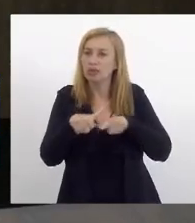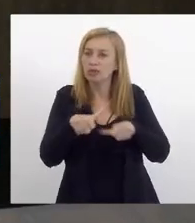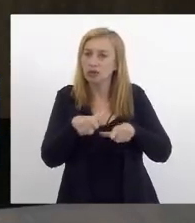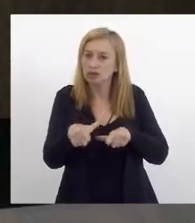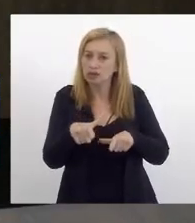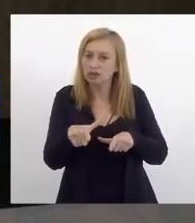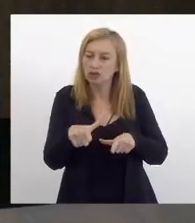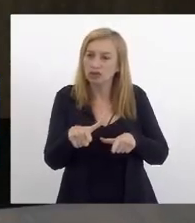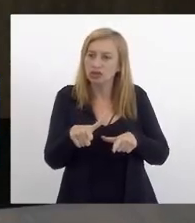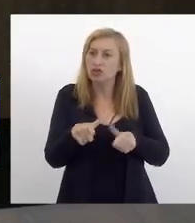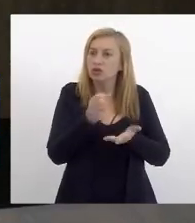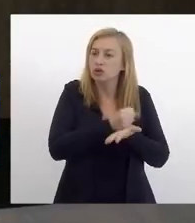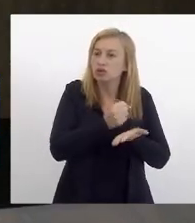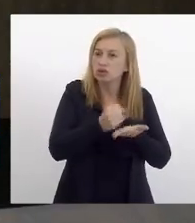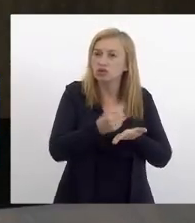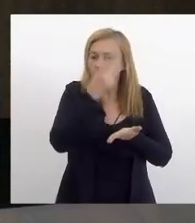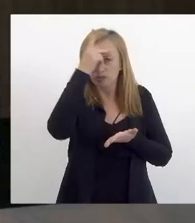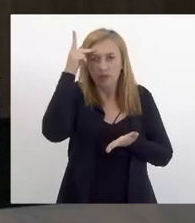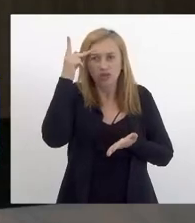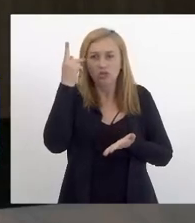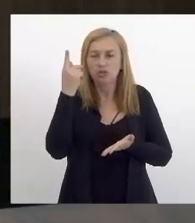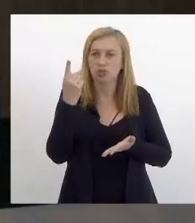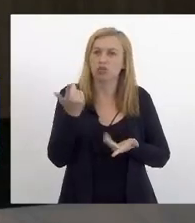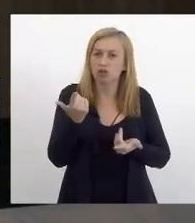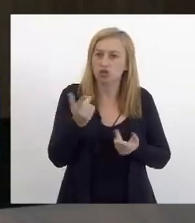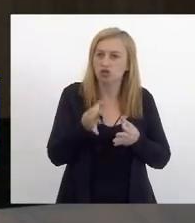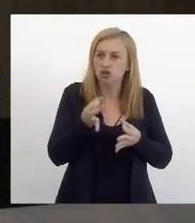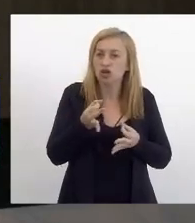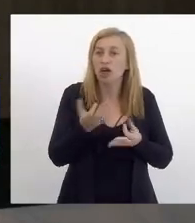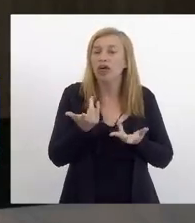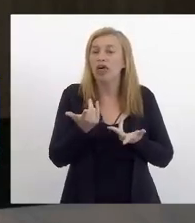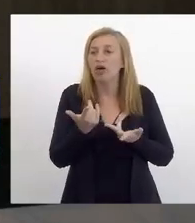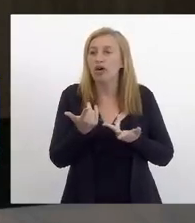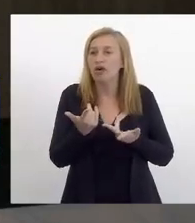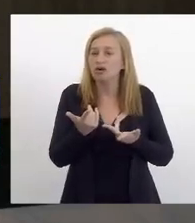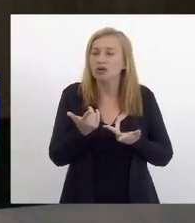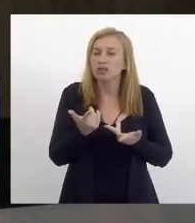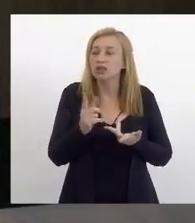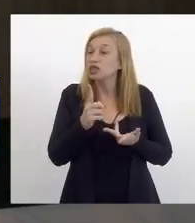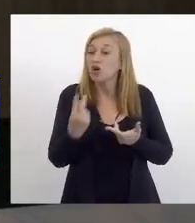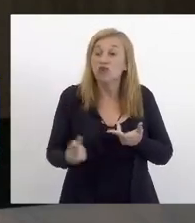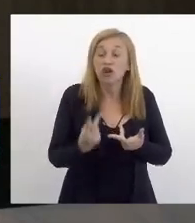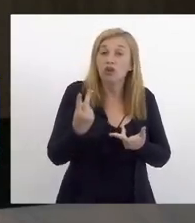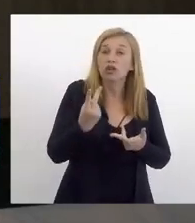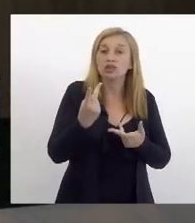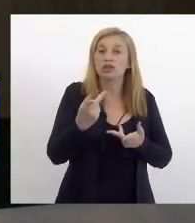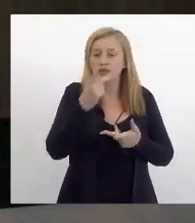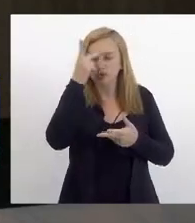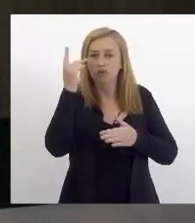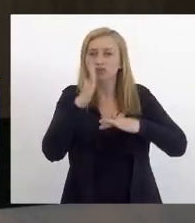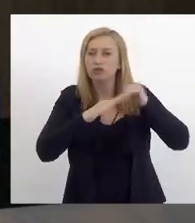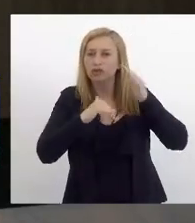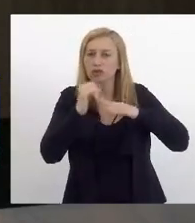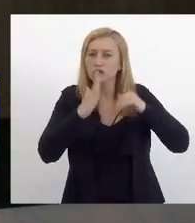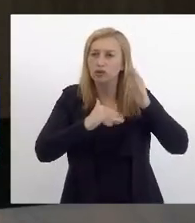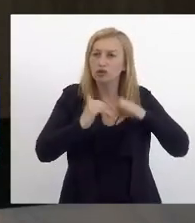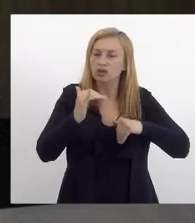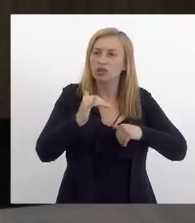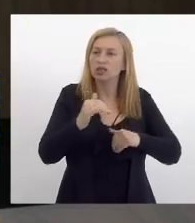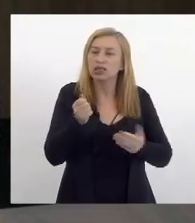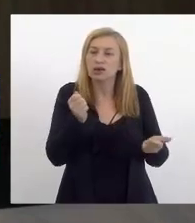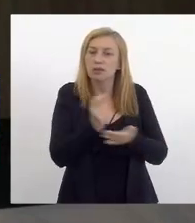fazem contrato através de pessoa jurídica pejotização que não valoriza o trabalhador que paga uma